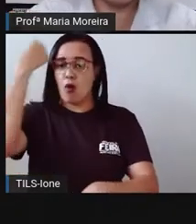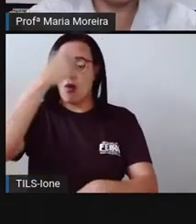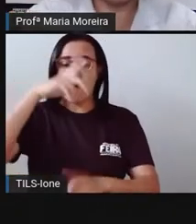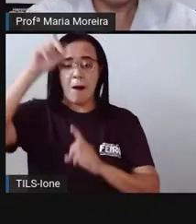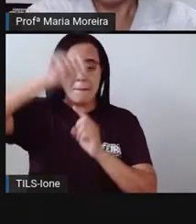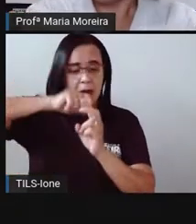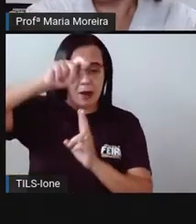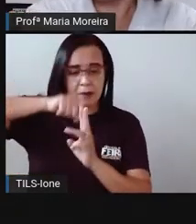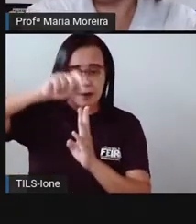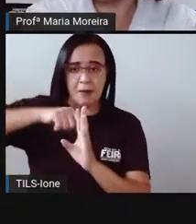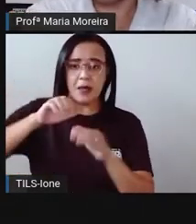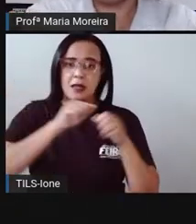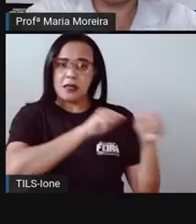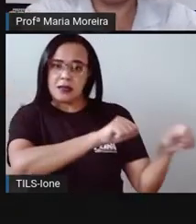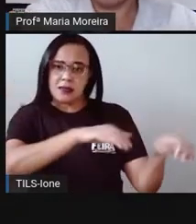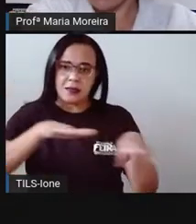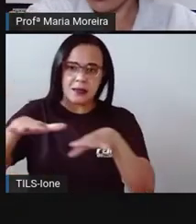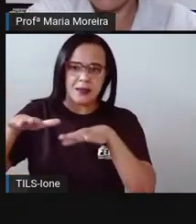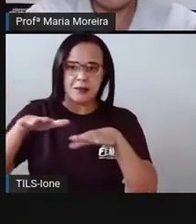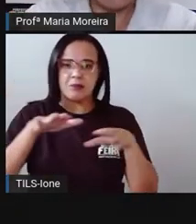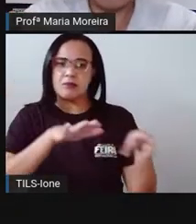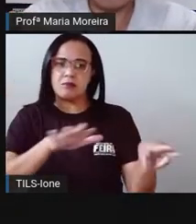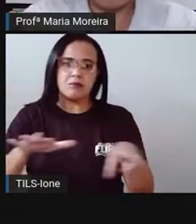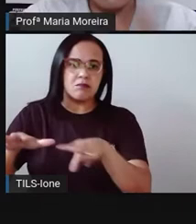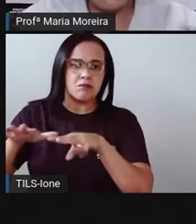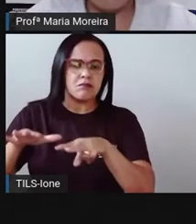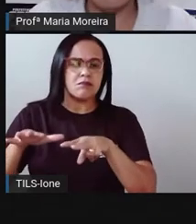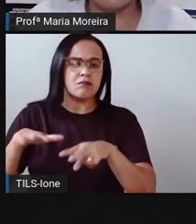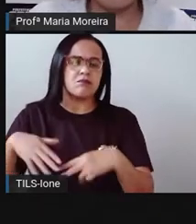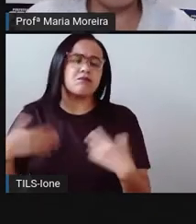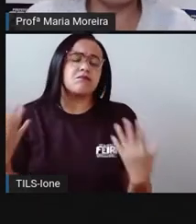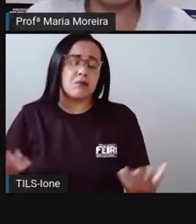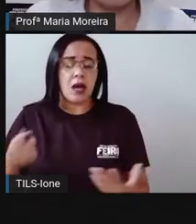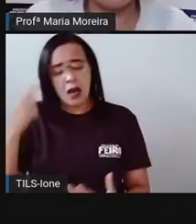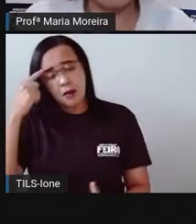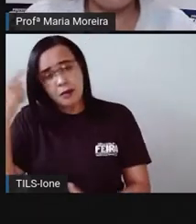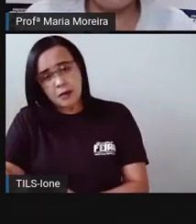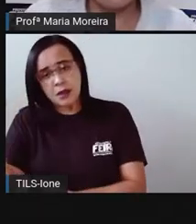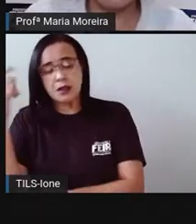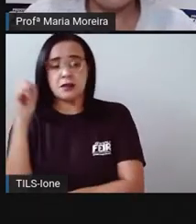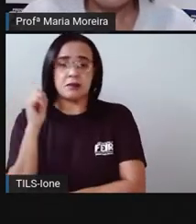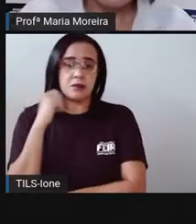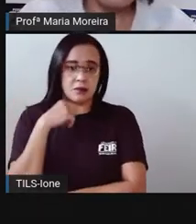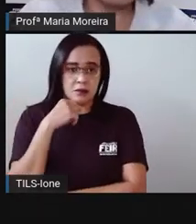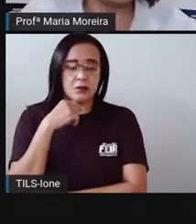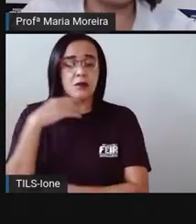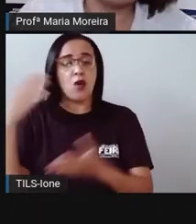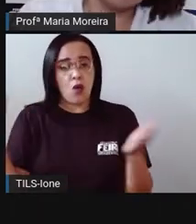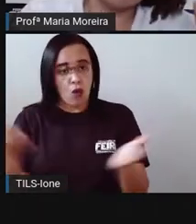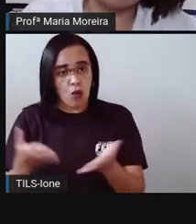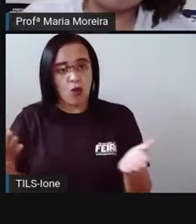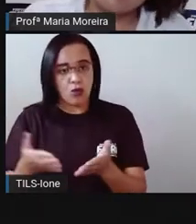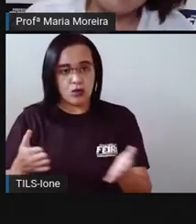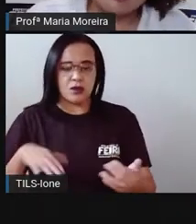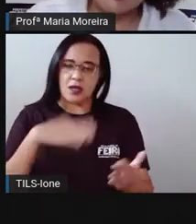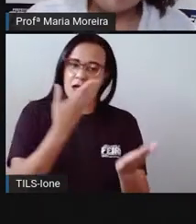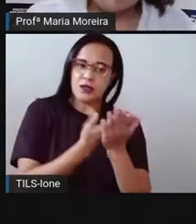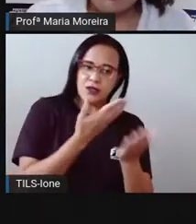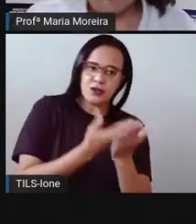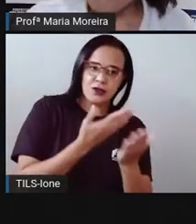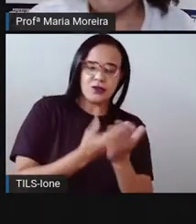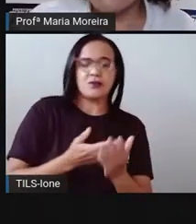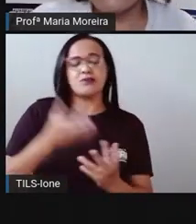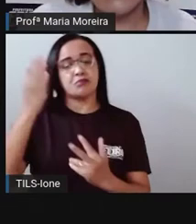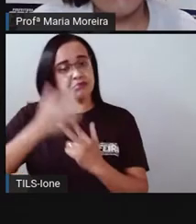semanas? Imagine só, como é que você dissesse, principalmente nesse momento de ensino híbrido, né? Se a não tivesse essa noção de semana.